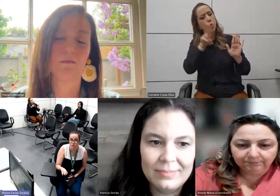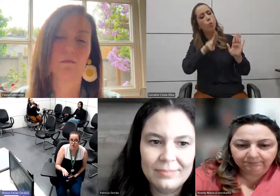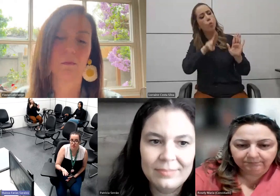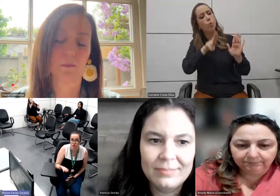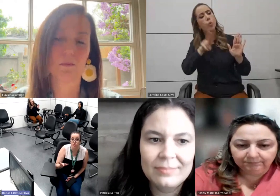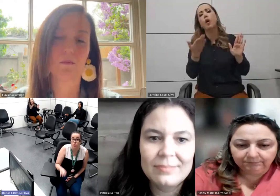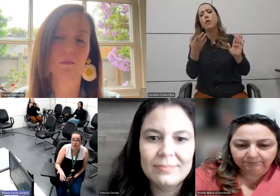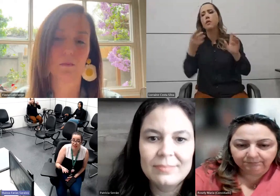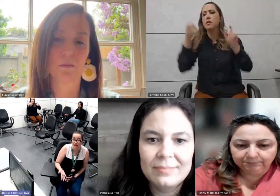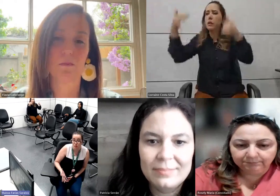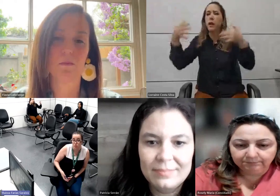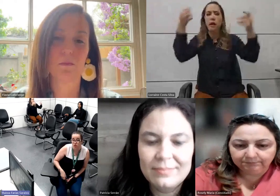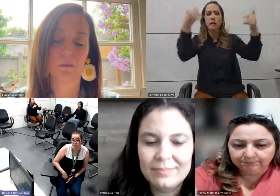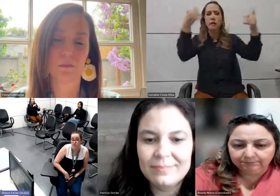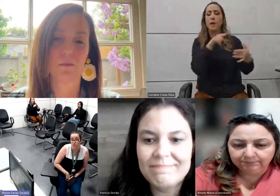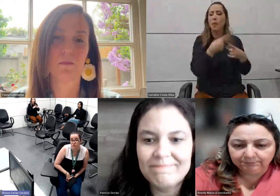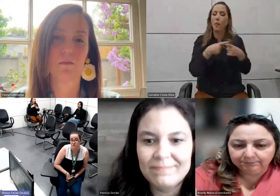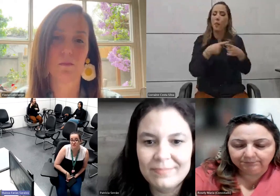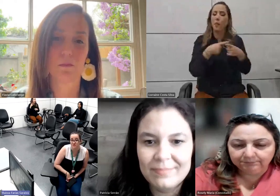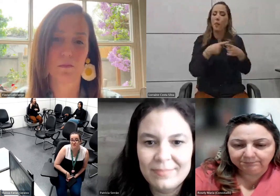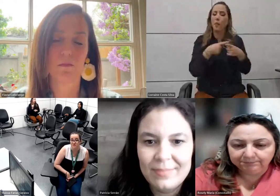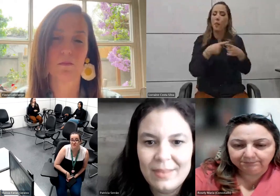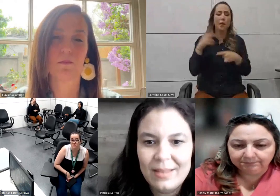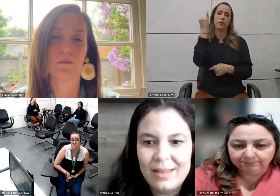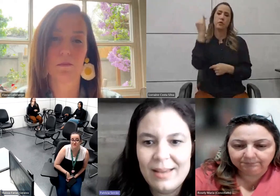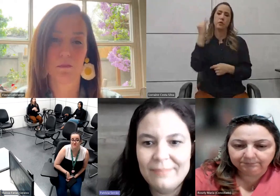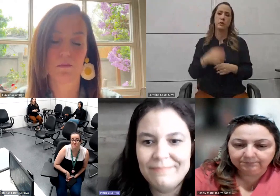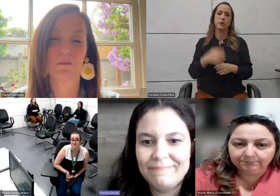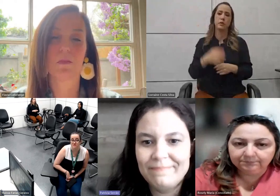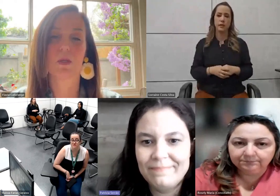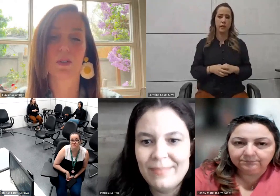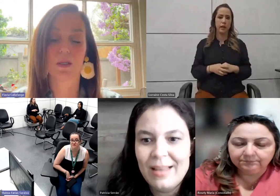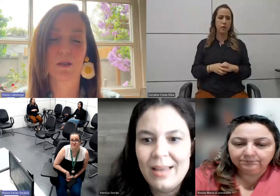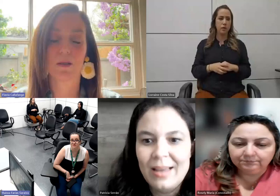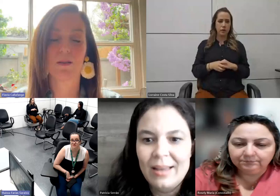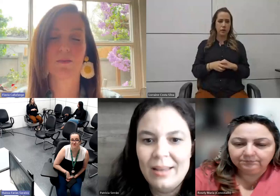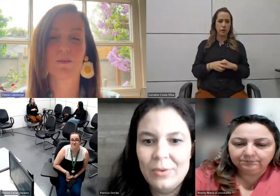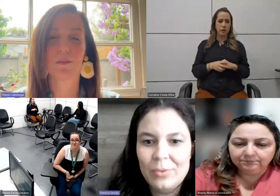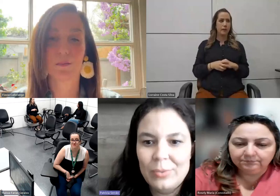explicar para outras pessoas por que ele é importante. É.